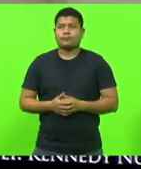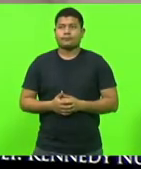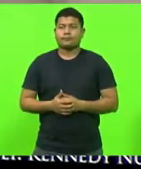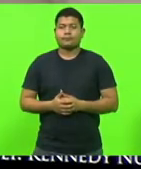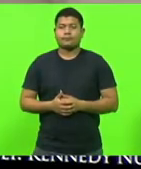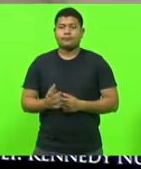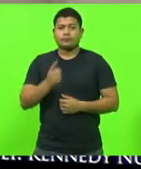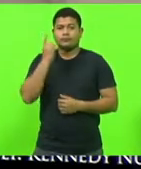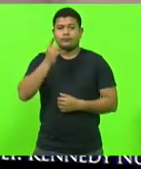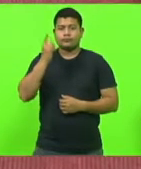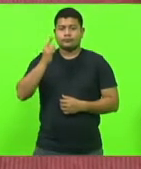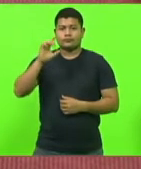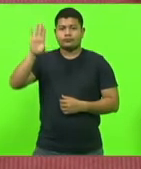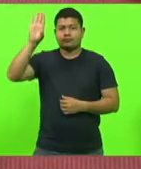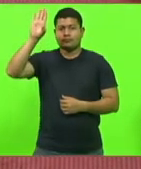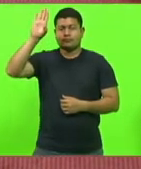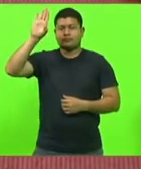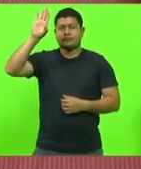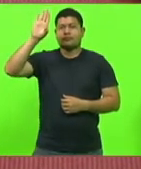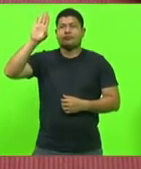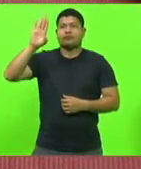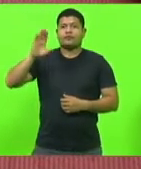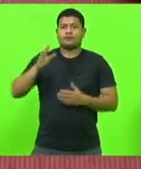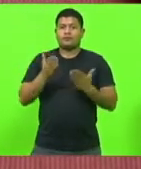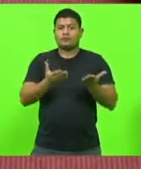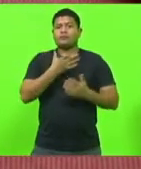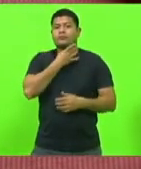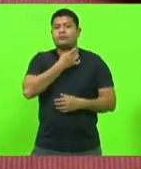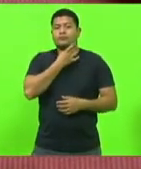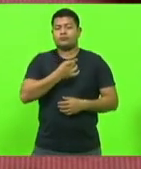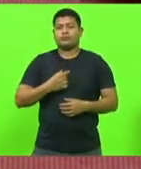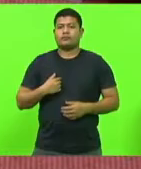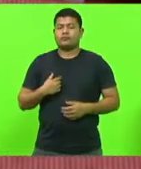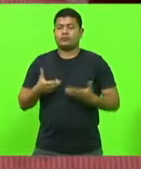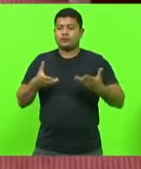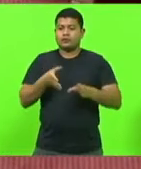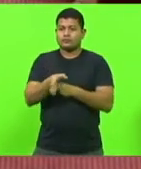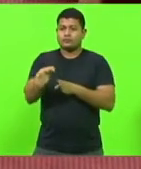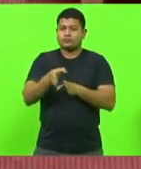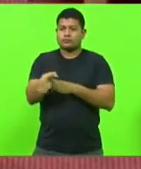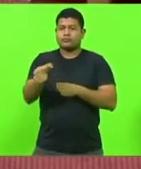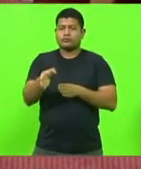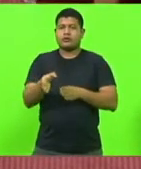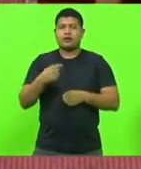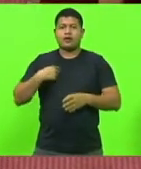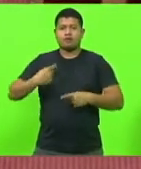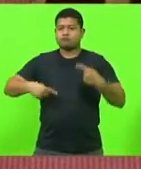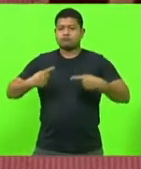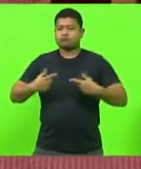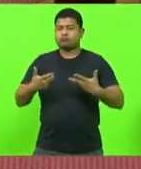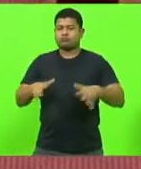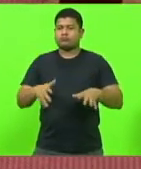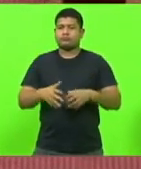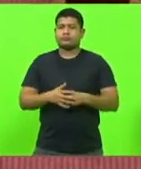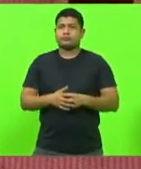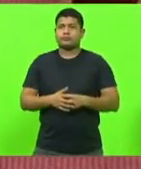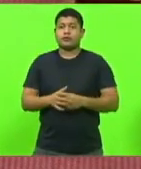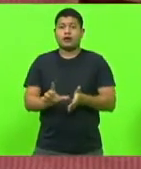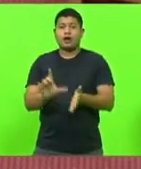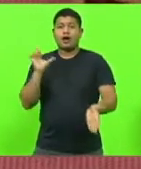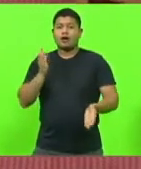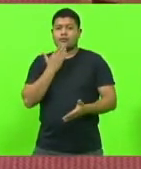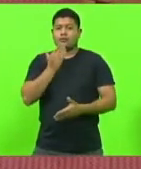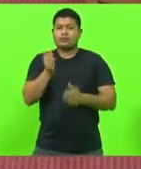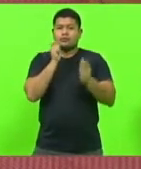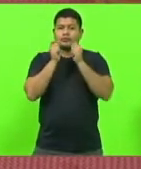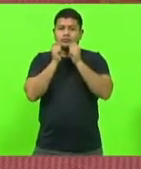Deputado Valdir Cobalchini. Encaminhamento de votação, na verdade, não vou fazer a discussão. Peço assessoria, então, que antes abriu o painel para que